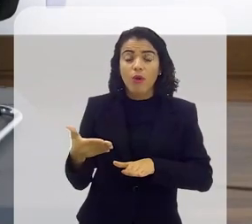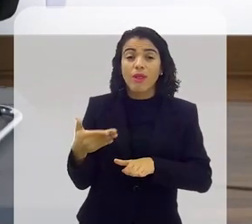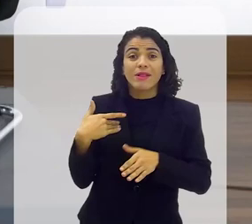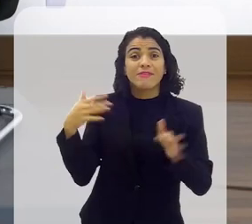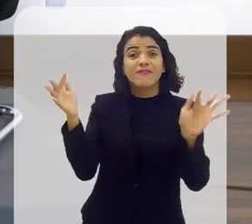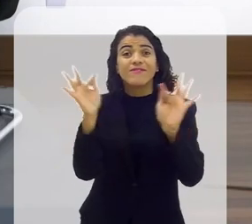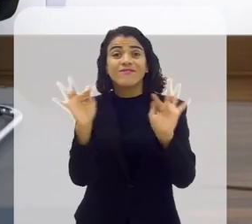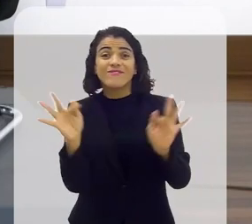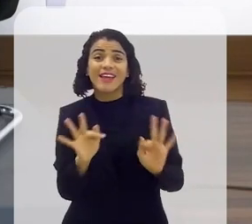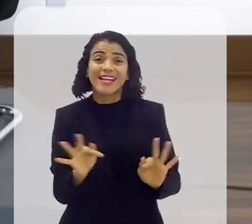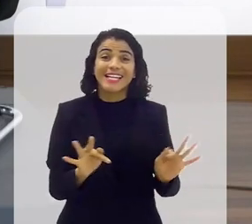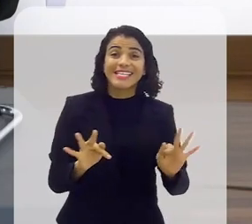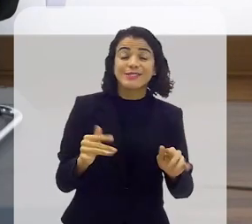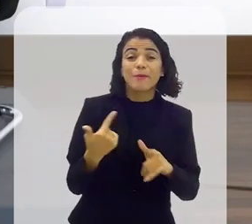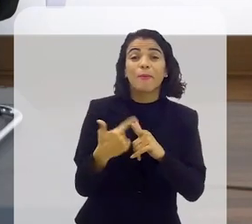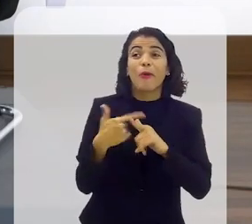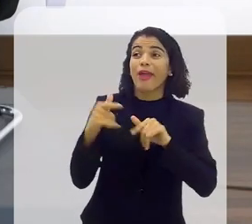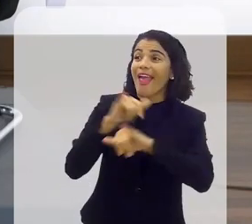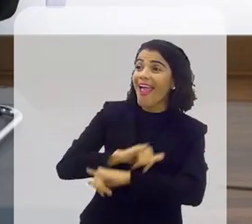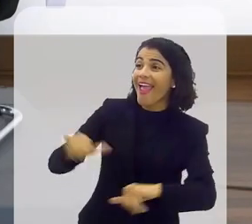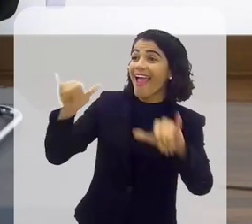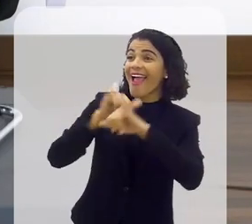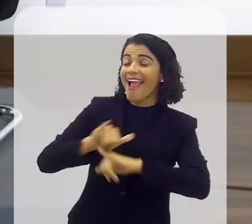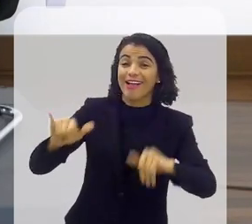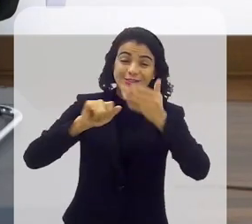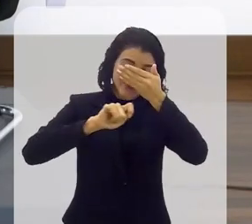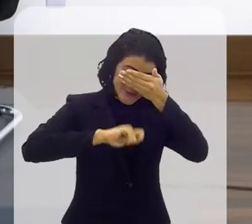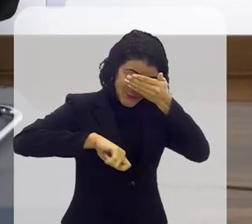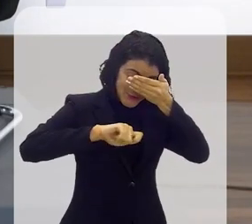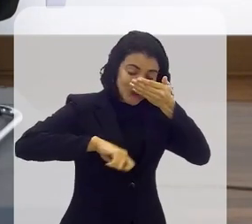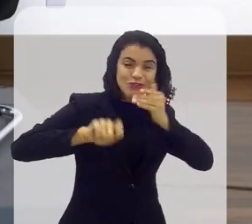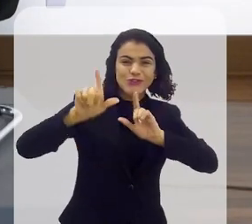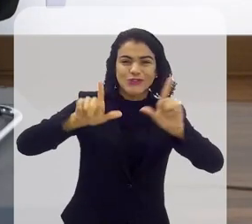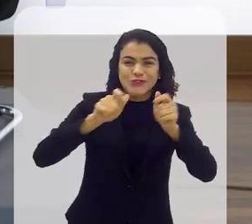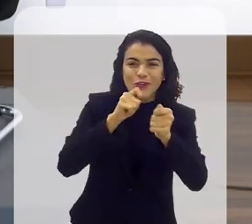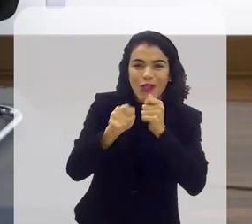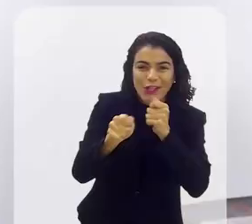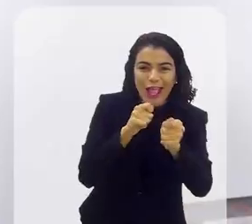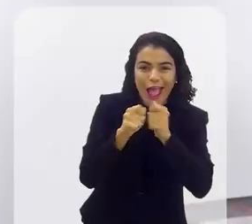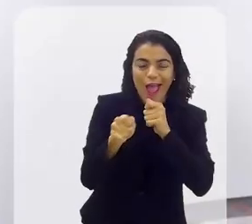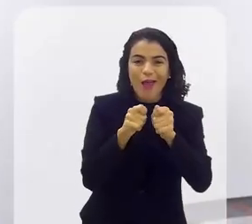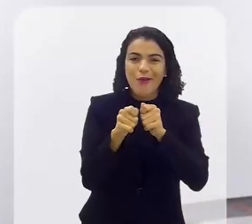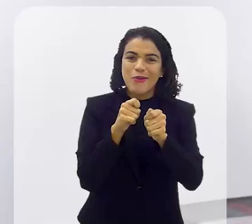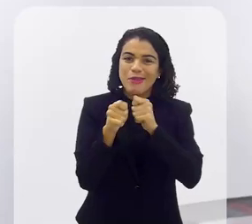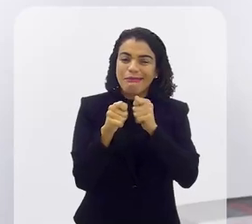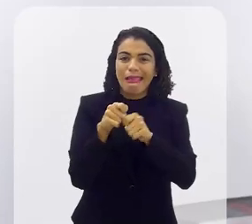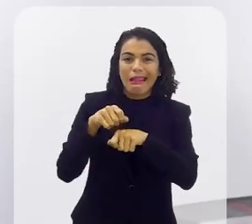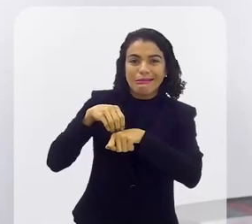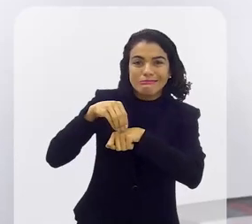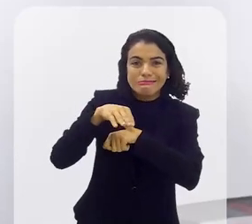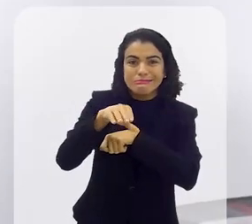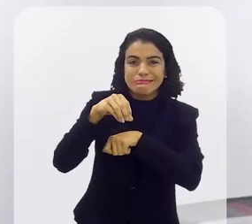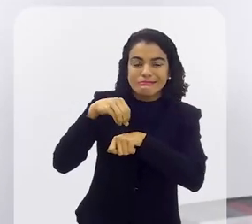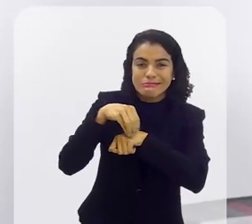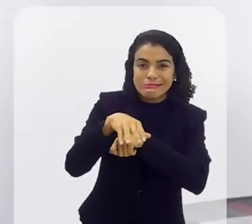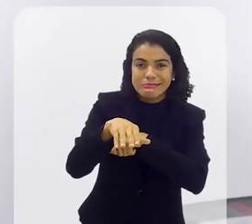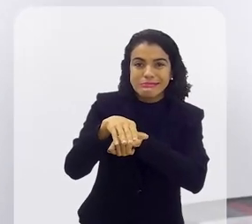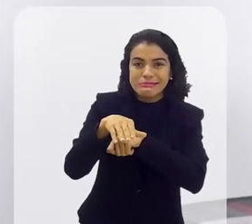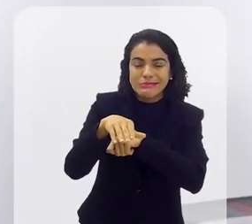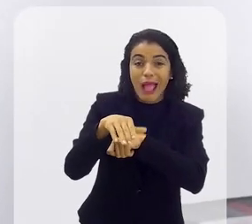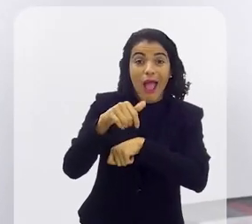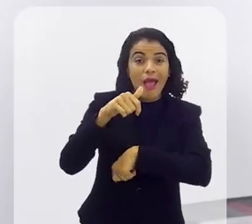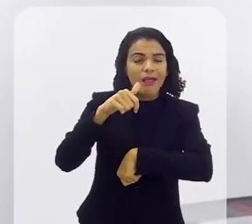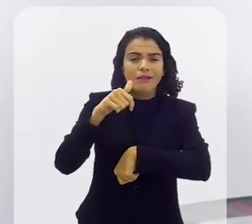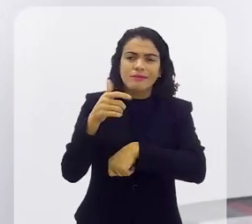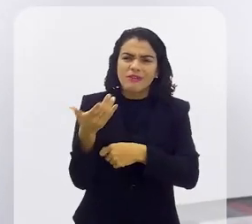ele estava muito feliz porque tinha saído uma matéria do Chico imensa no jornal ele vinha ali falando até